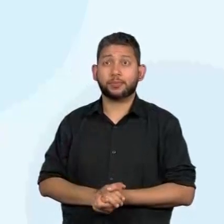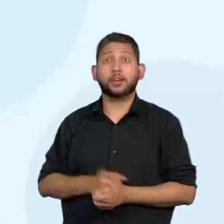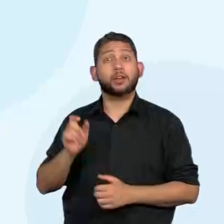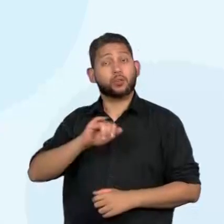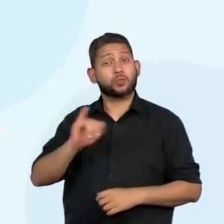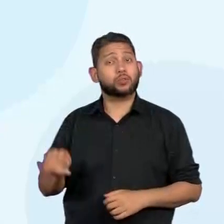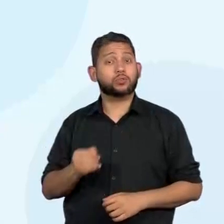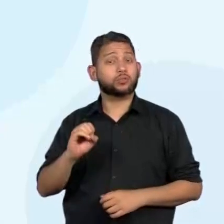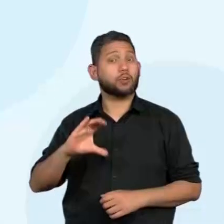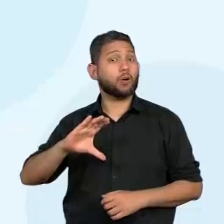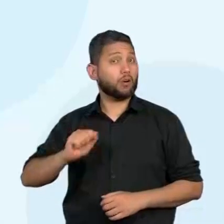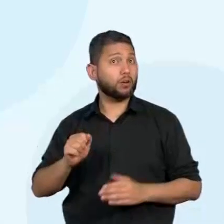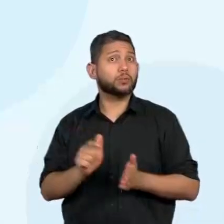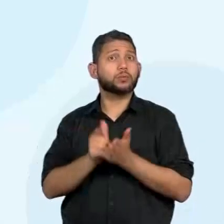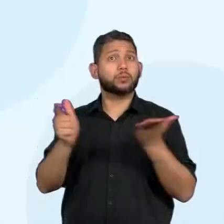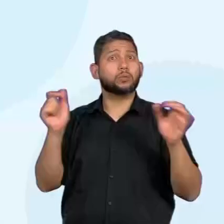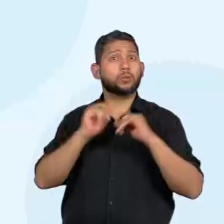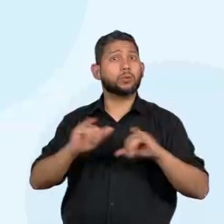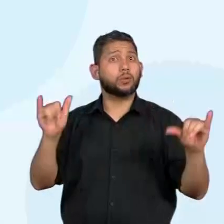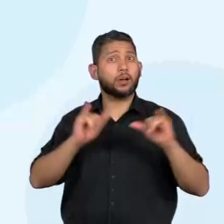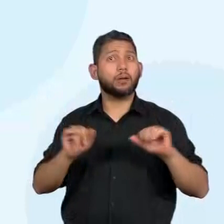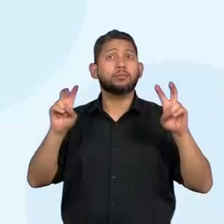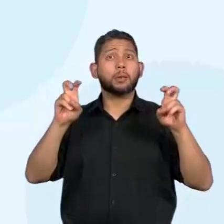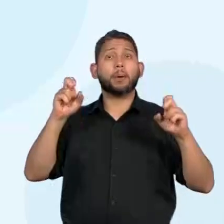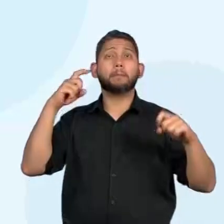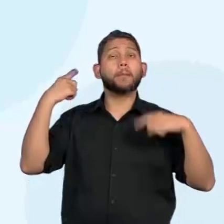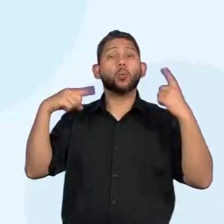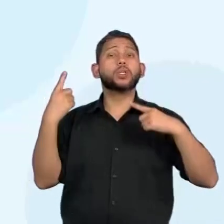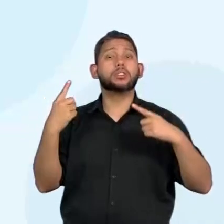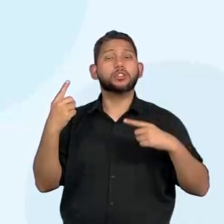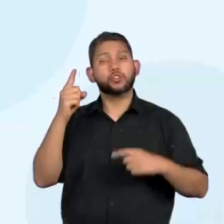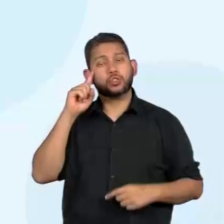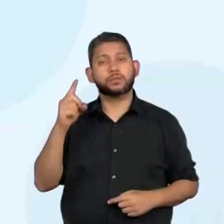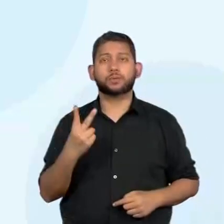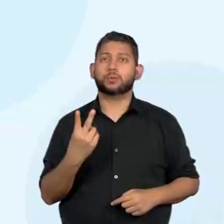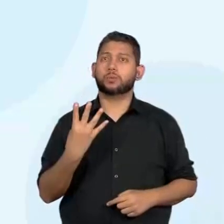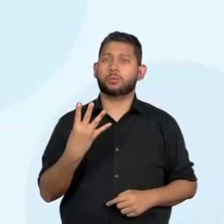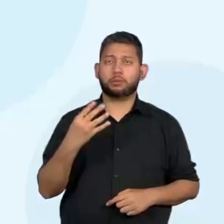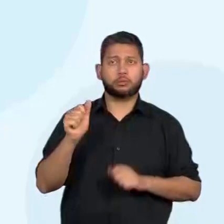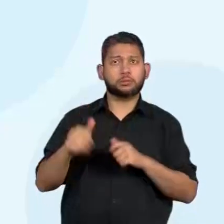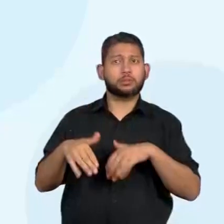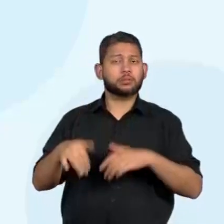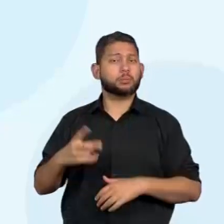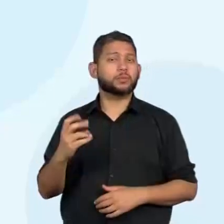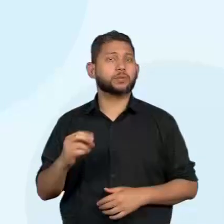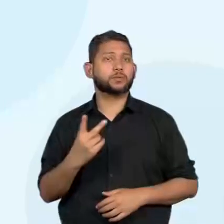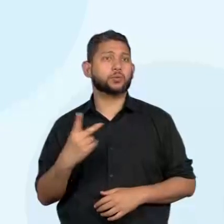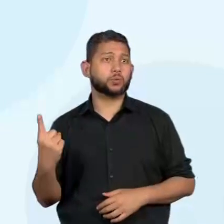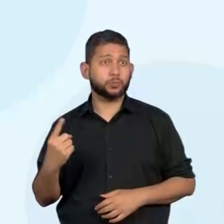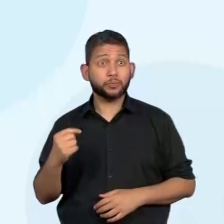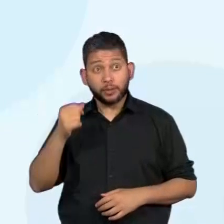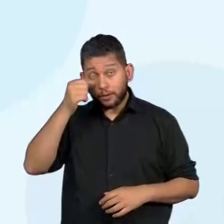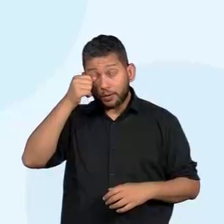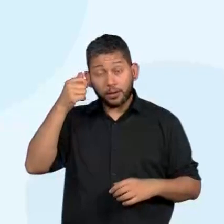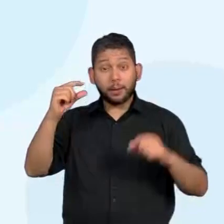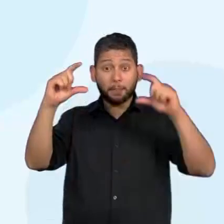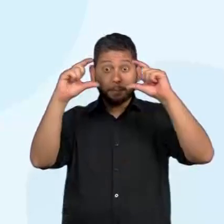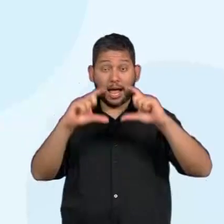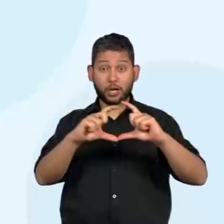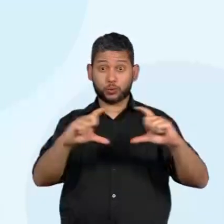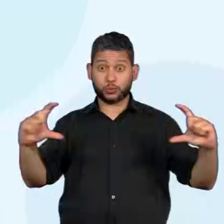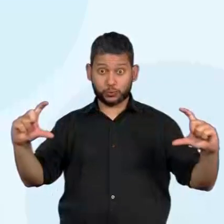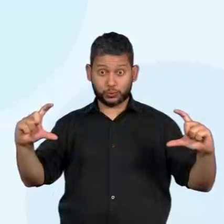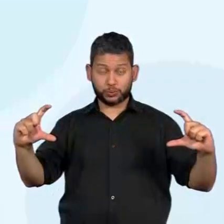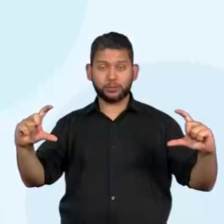continuidade da manchete. Tesouro pode ter sido